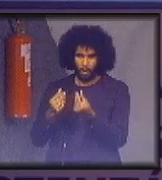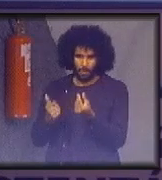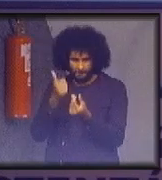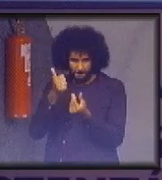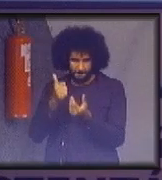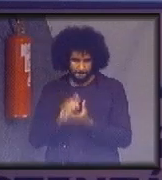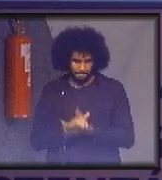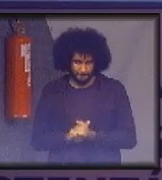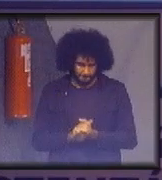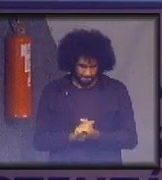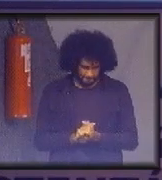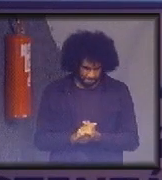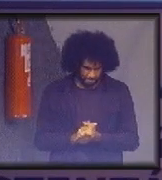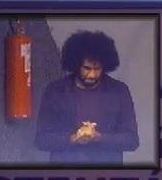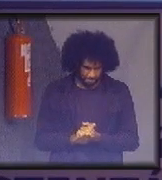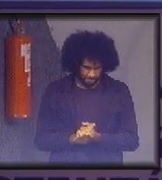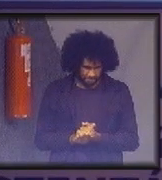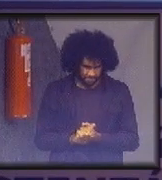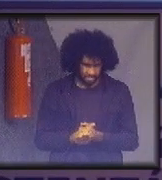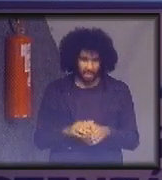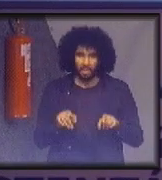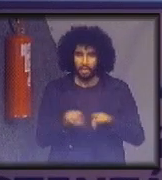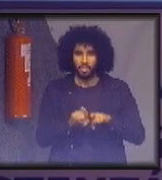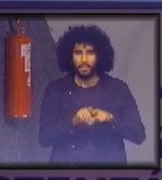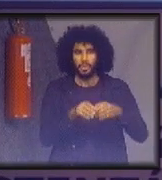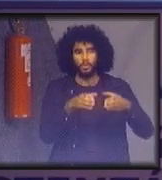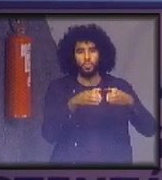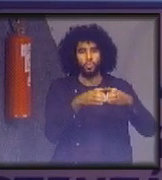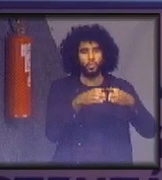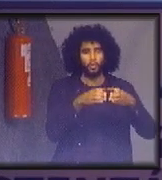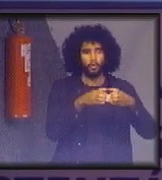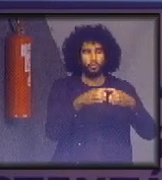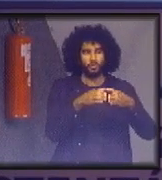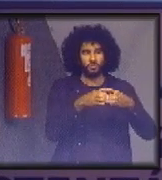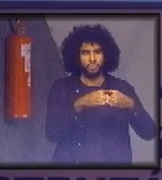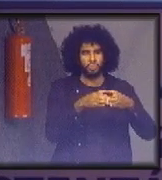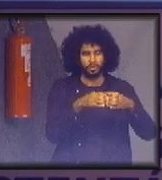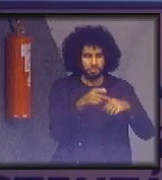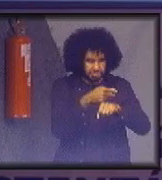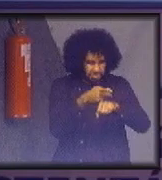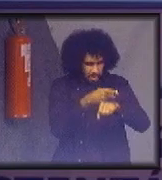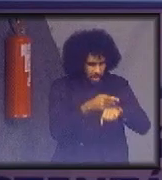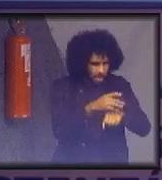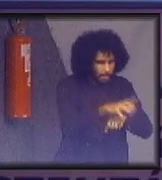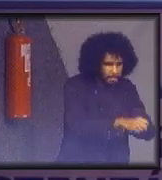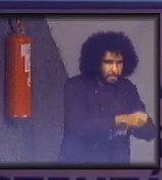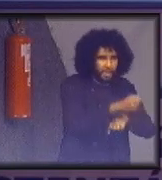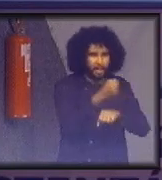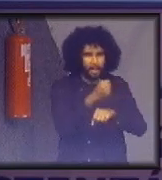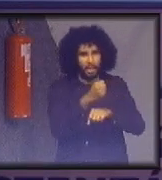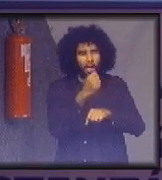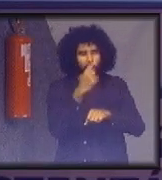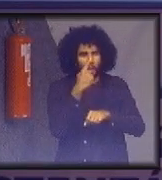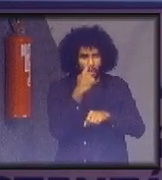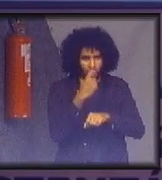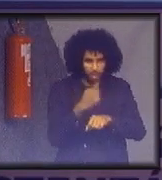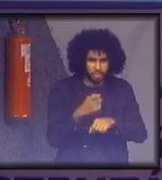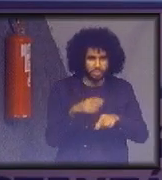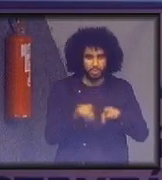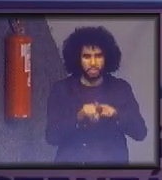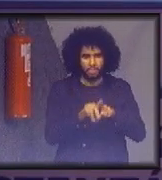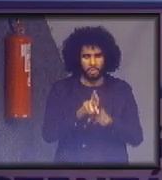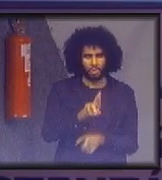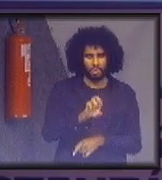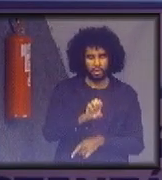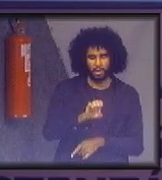filtragem. E cooperativas de catadores para ajudar na captação dos resíduos que